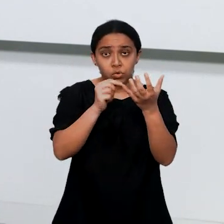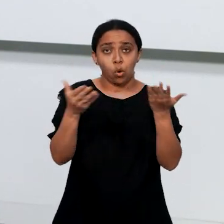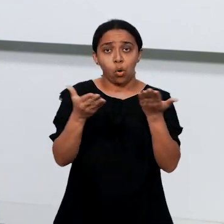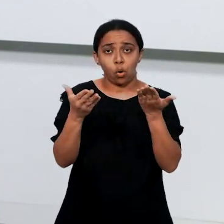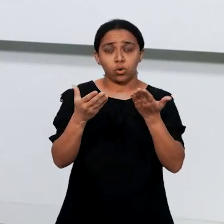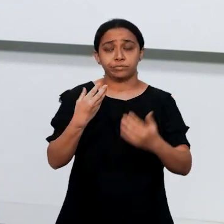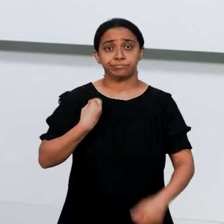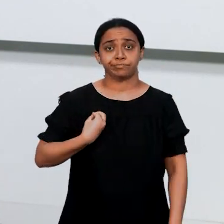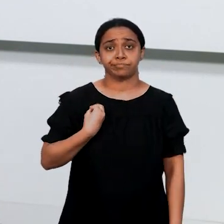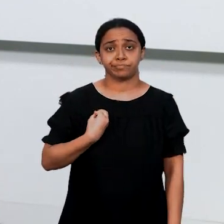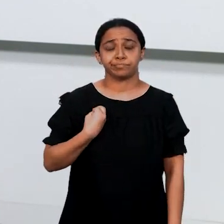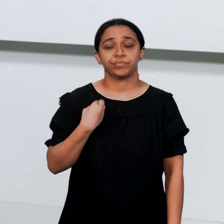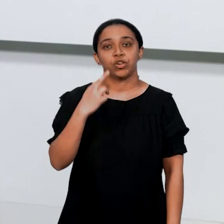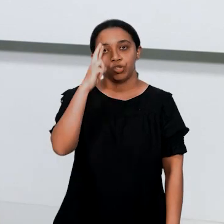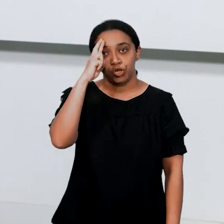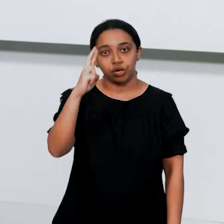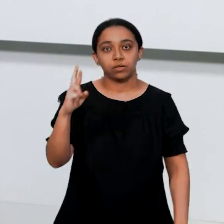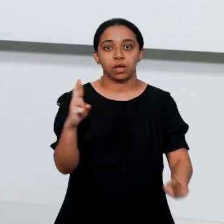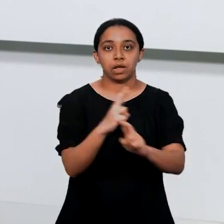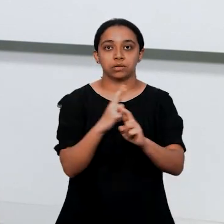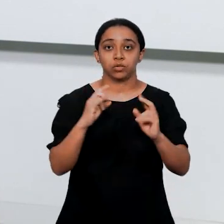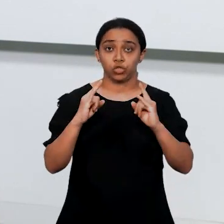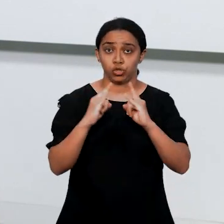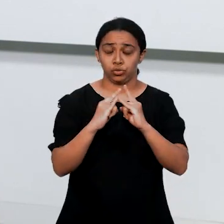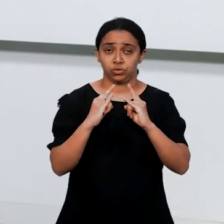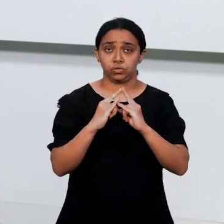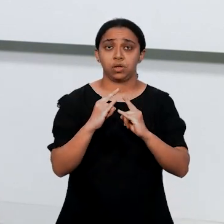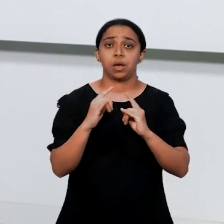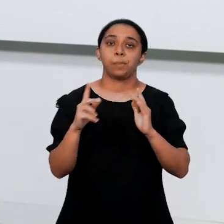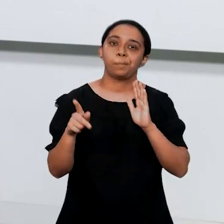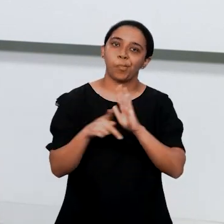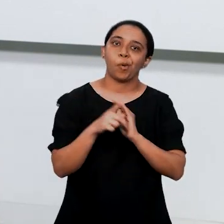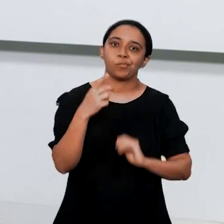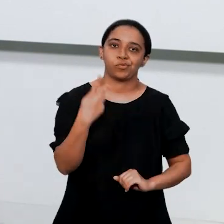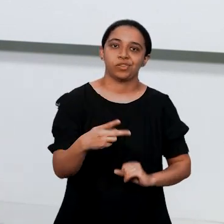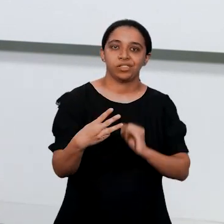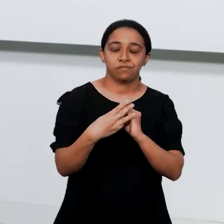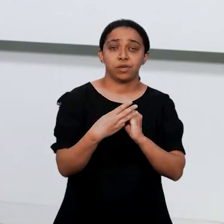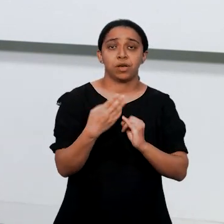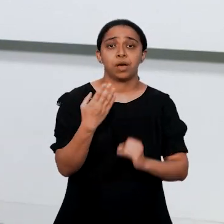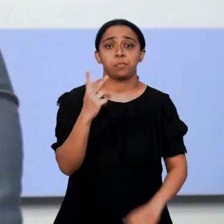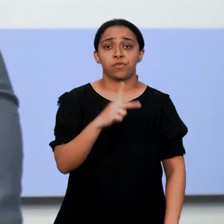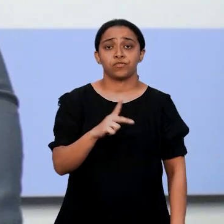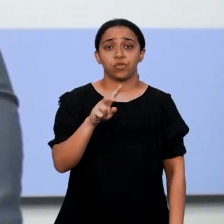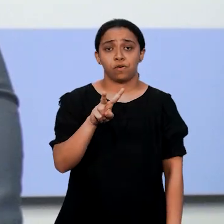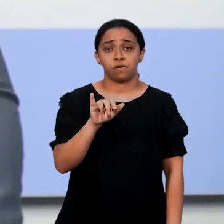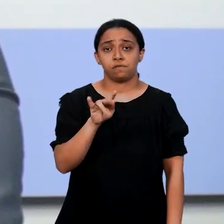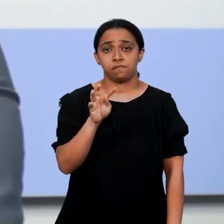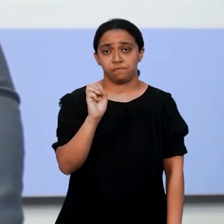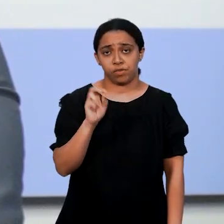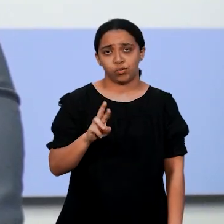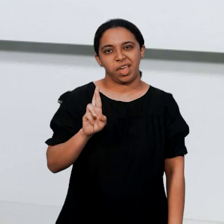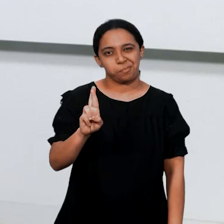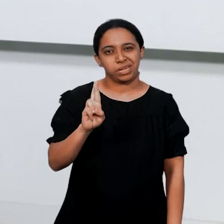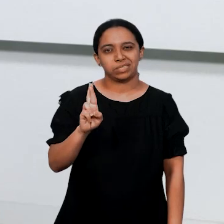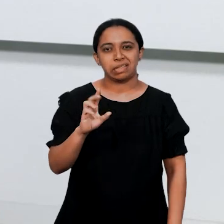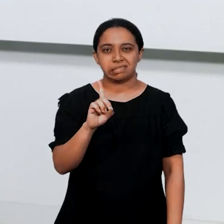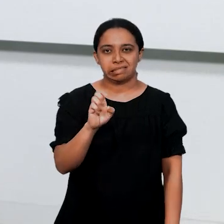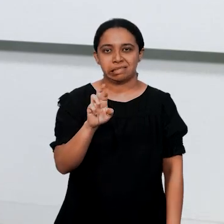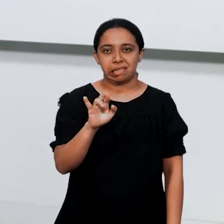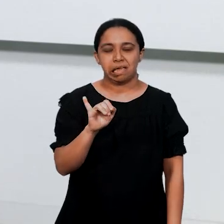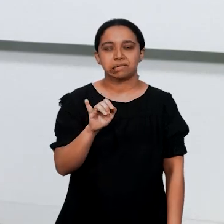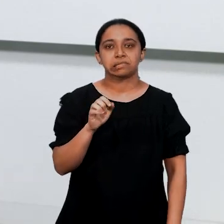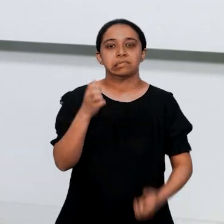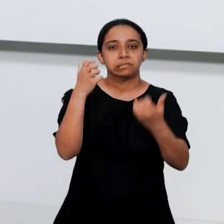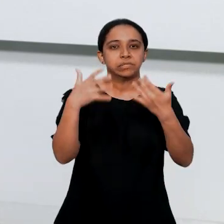Hoje, estamos com o diretor de Relações Internacionais do Instituto, professor Wilton Soares, que vai falar um pouco